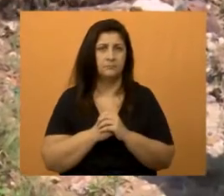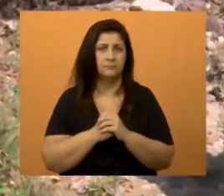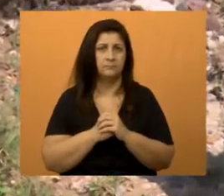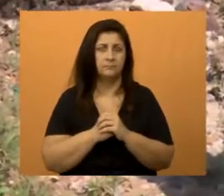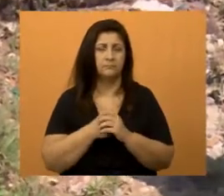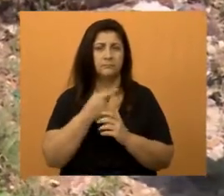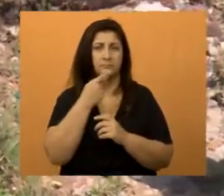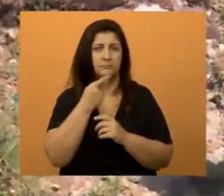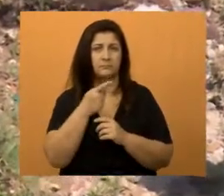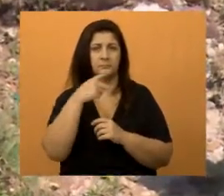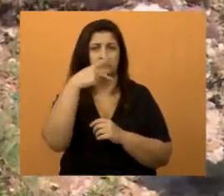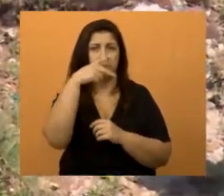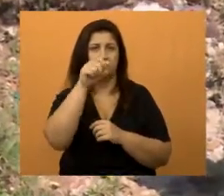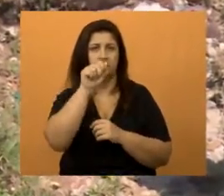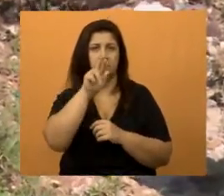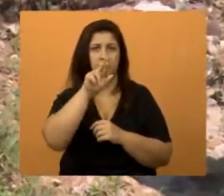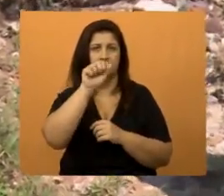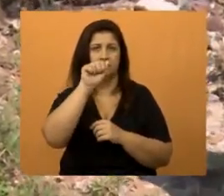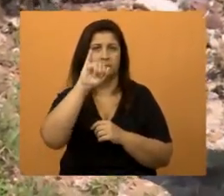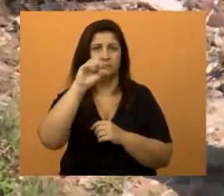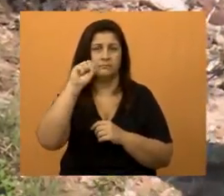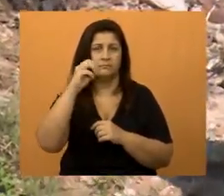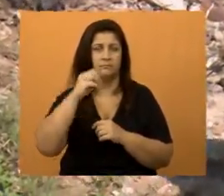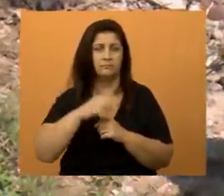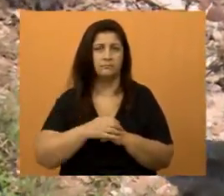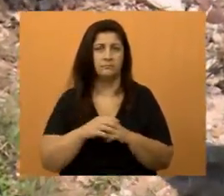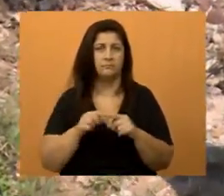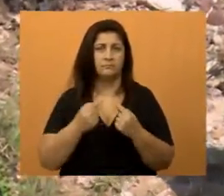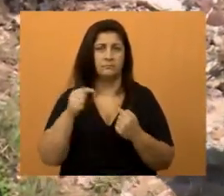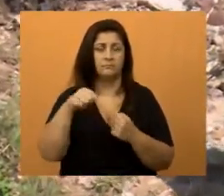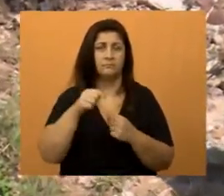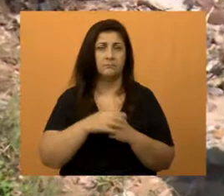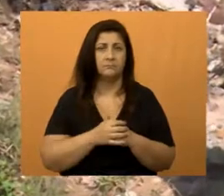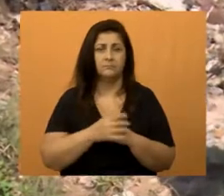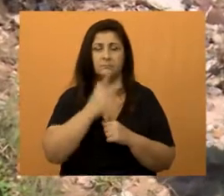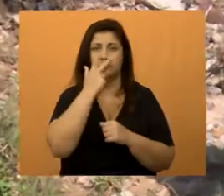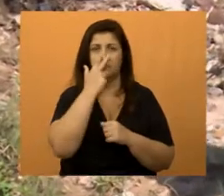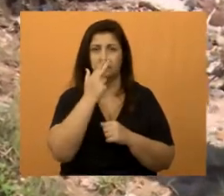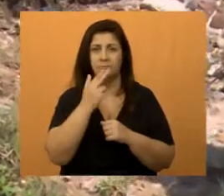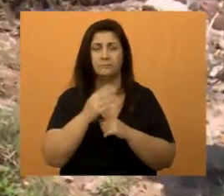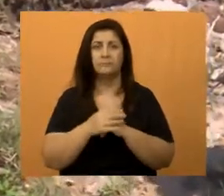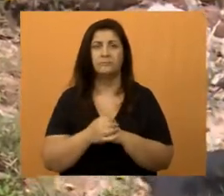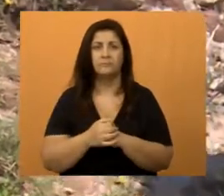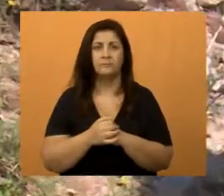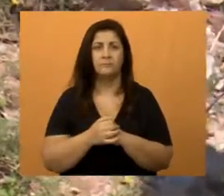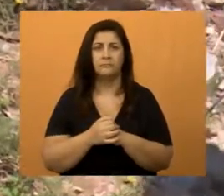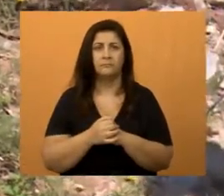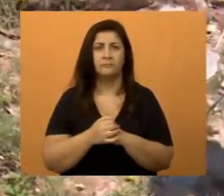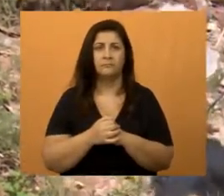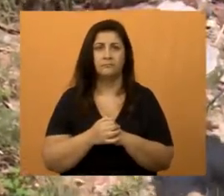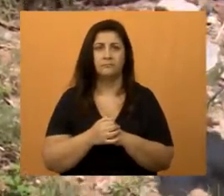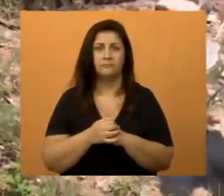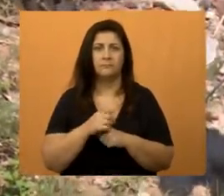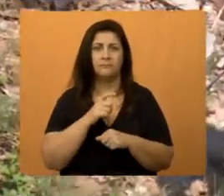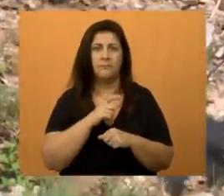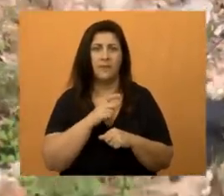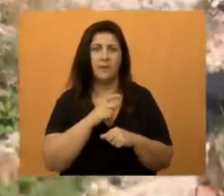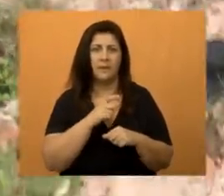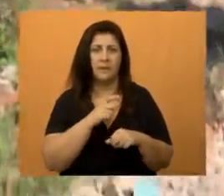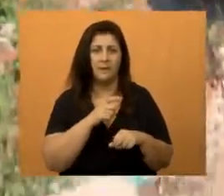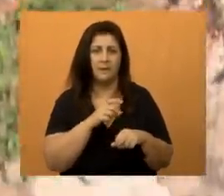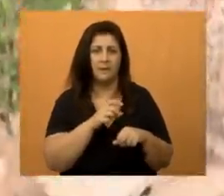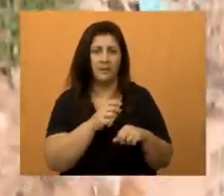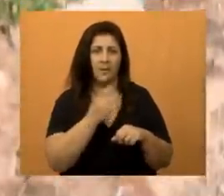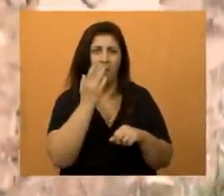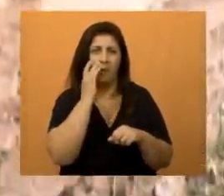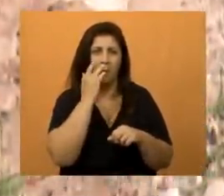O Paraíso. Novela do Paraíso. Só que aqui está parecendo aquelas, onde tem as esmeraldas. Quando